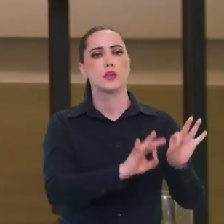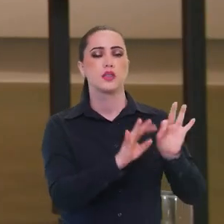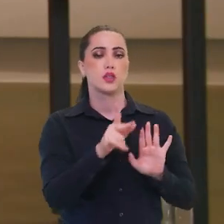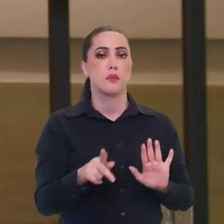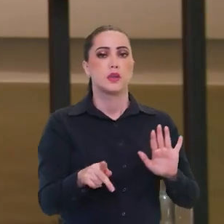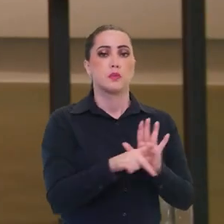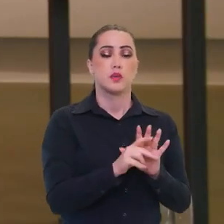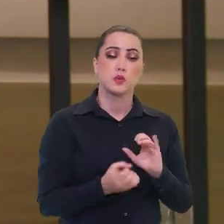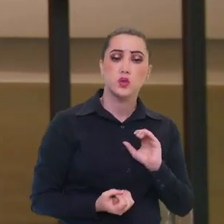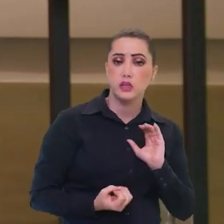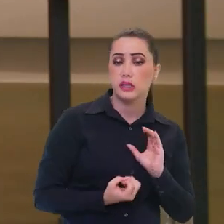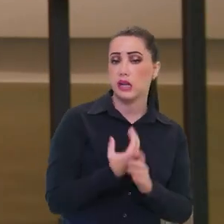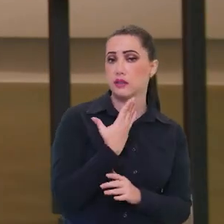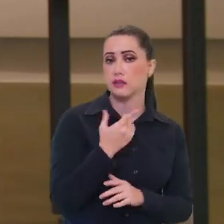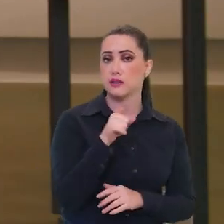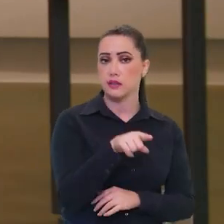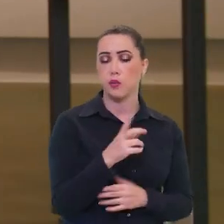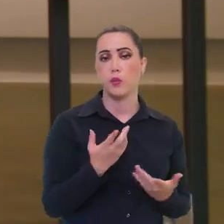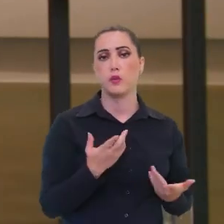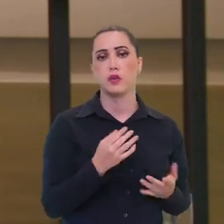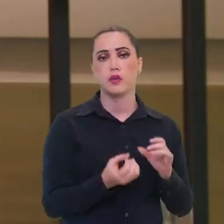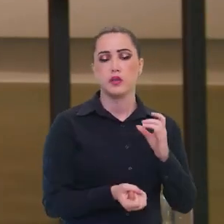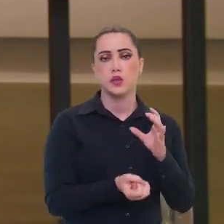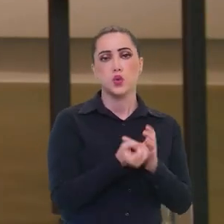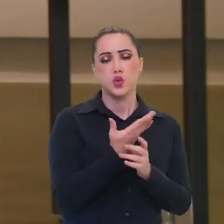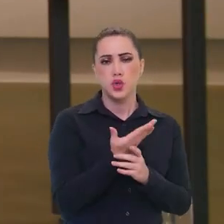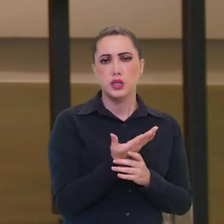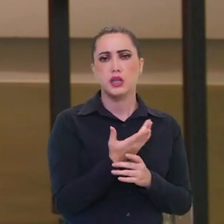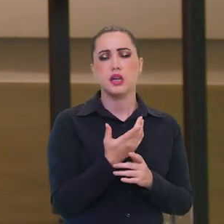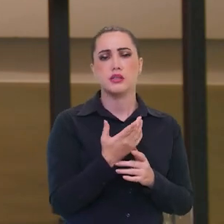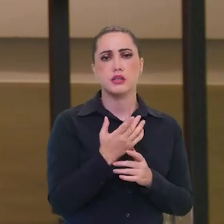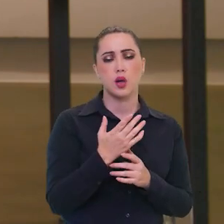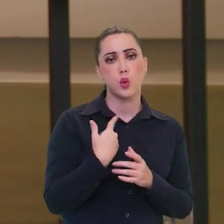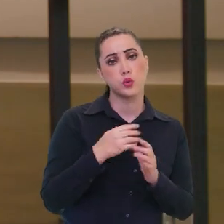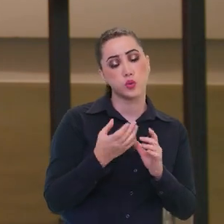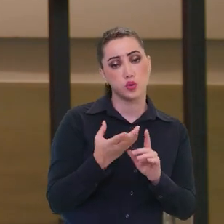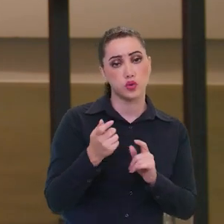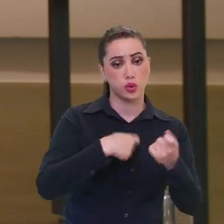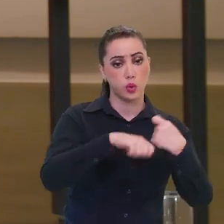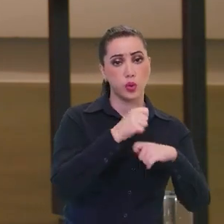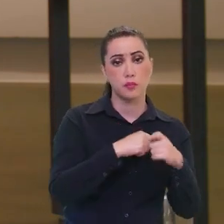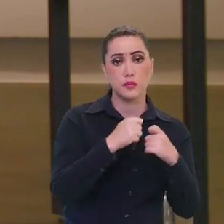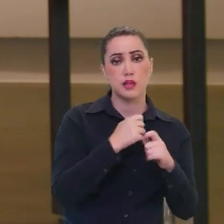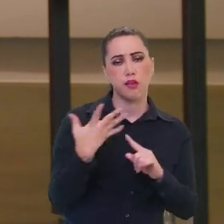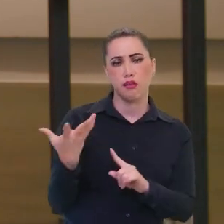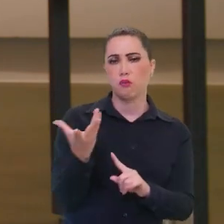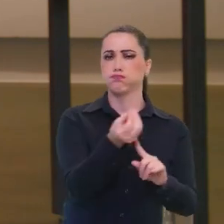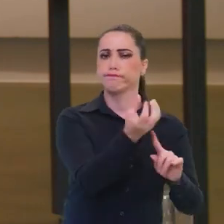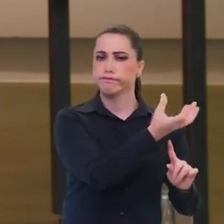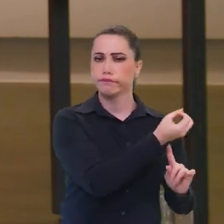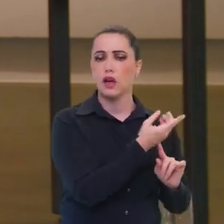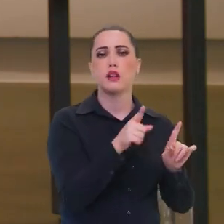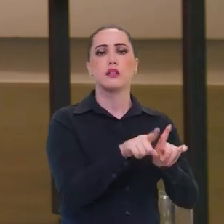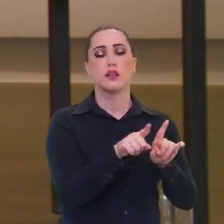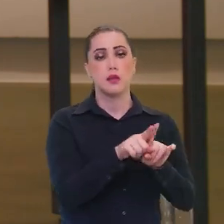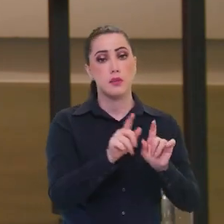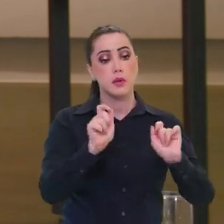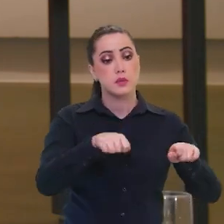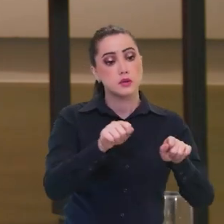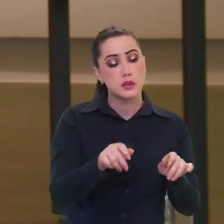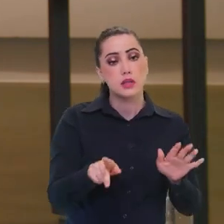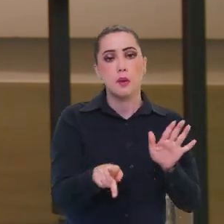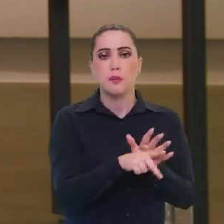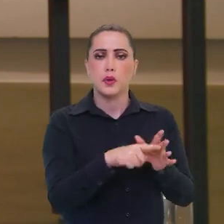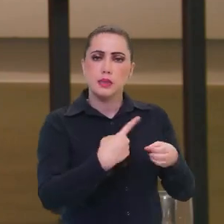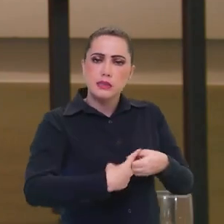projeto de geração de cultura, economia criativa e colocar o vetor econômico da cultura